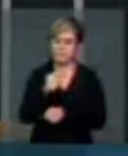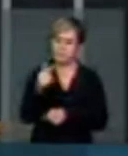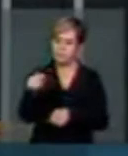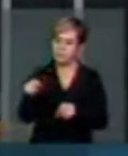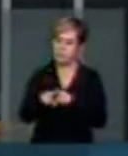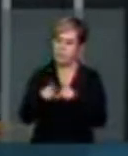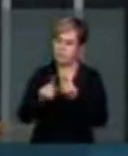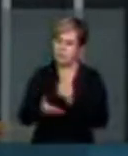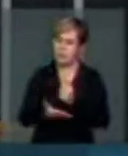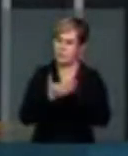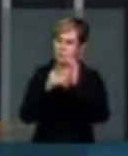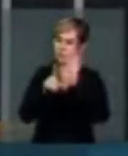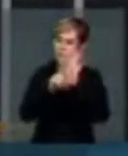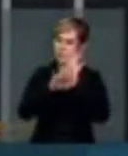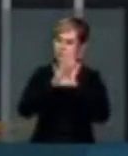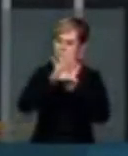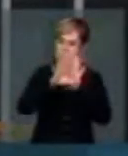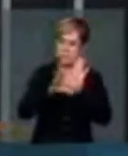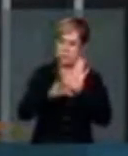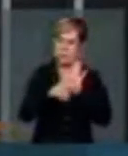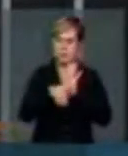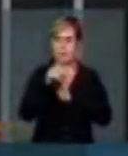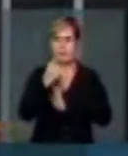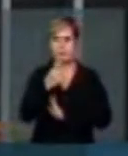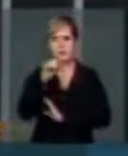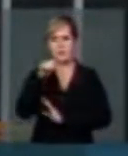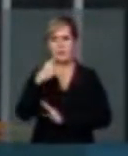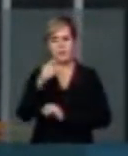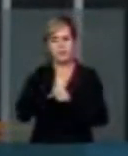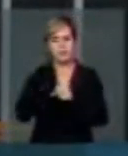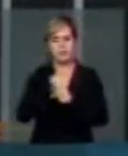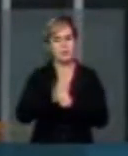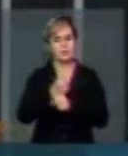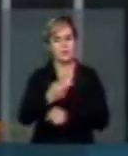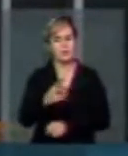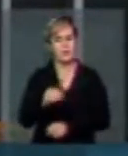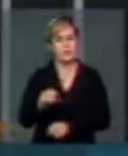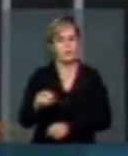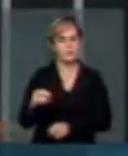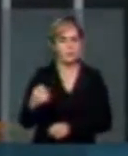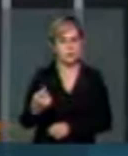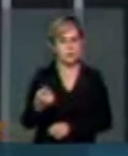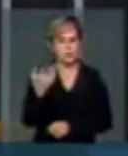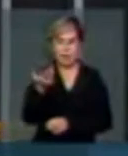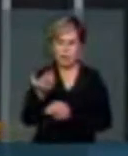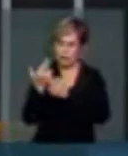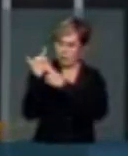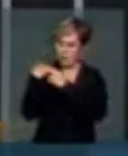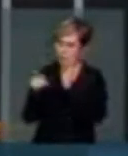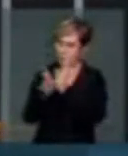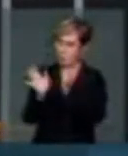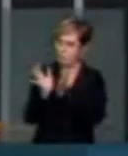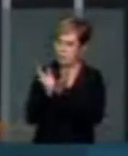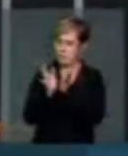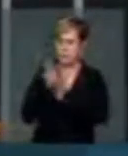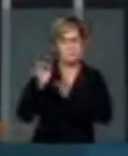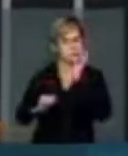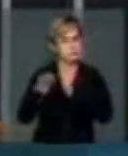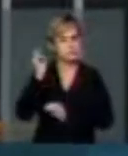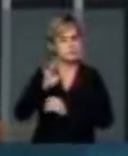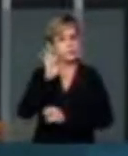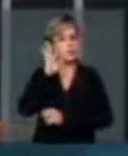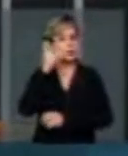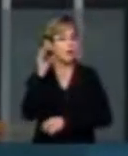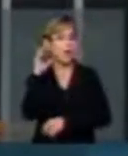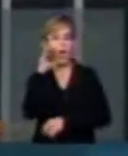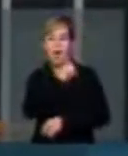também de acordo com o que determina a Lei Complementar nº 109, de 2001. Esta responsabilização fez com que o juiz determinasse o imediato